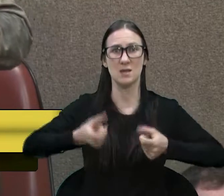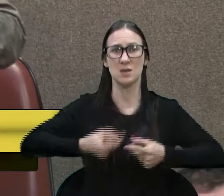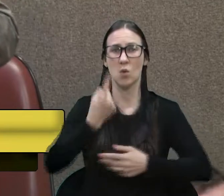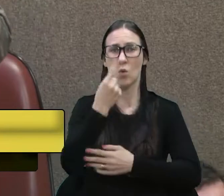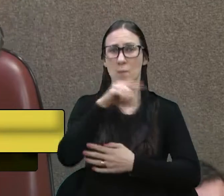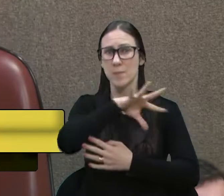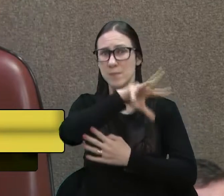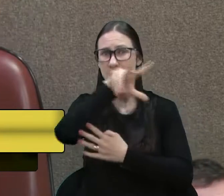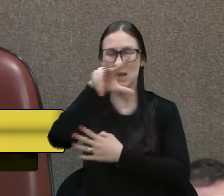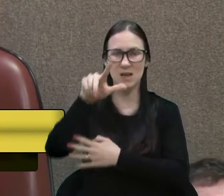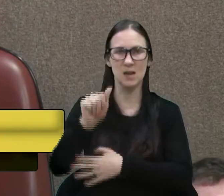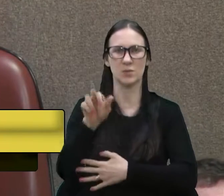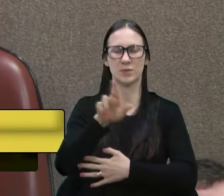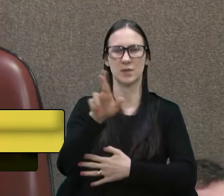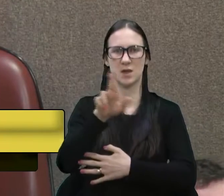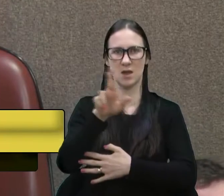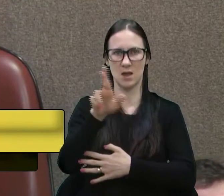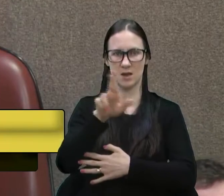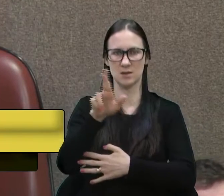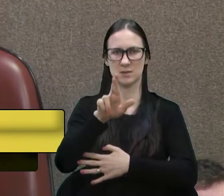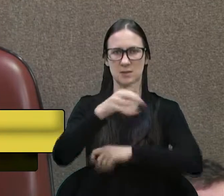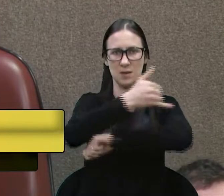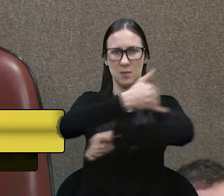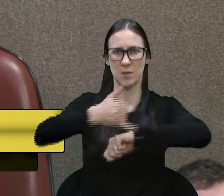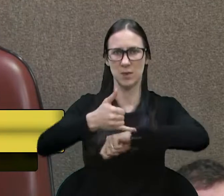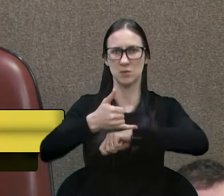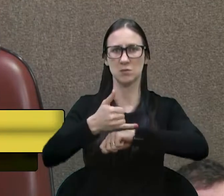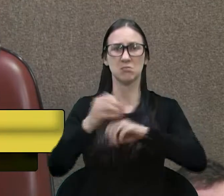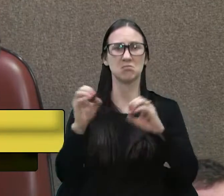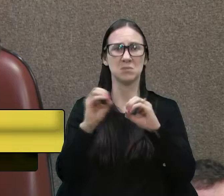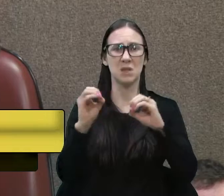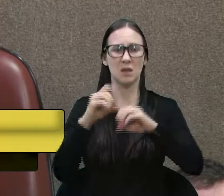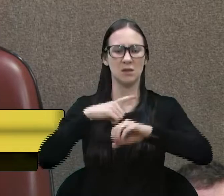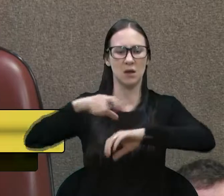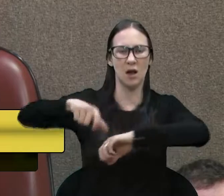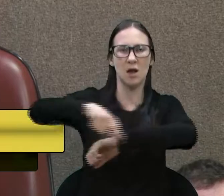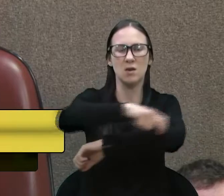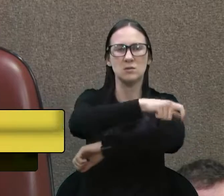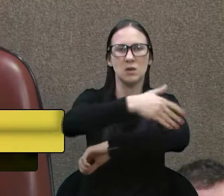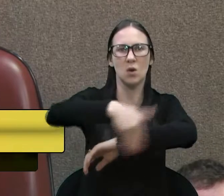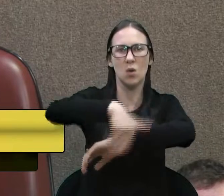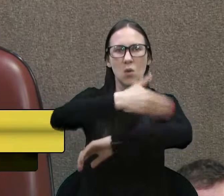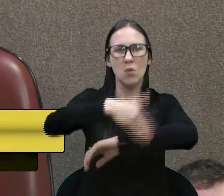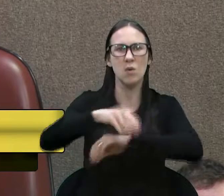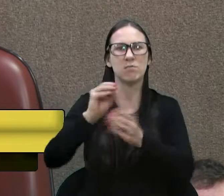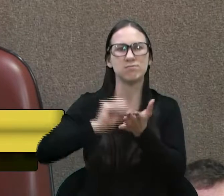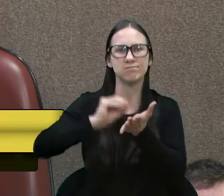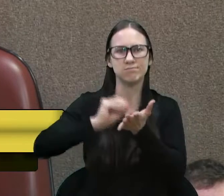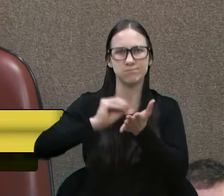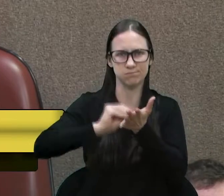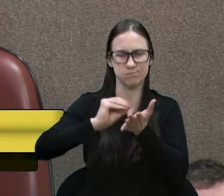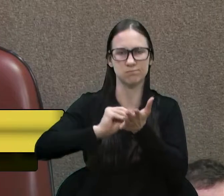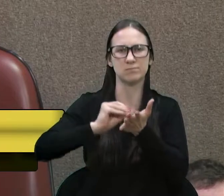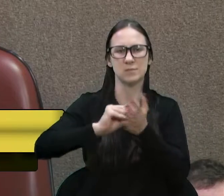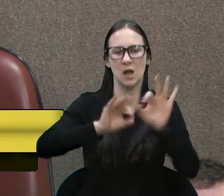e não foi calçado um metro de rua. E os moradores querem pagar. Aliás, a lei diz, eles são,